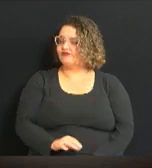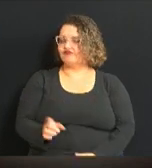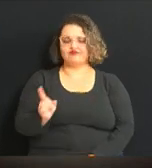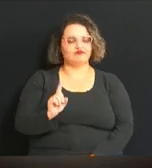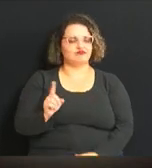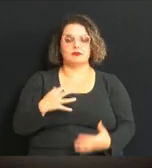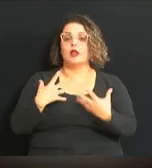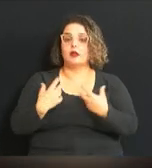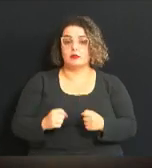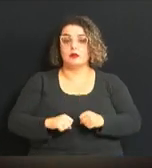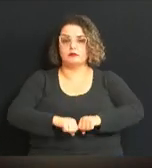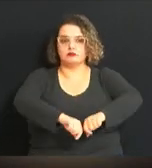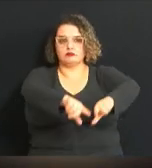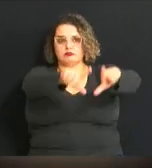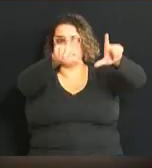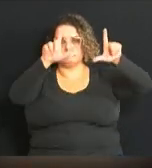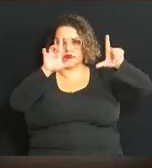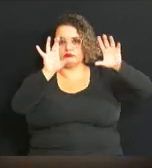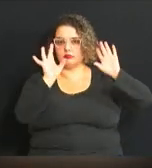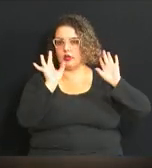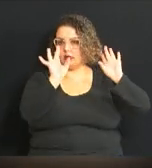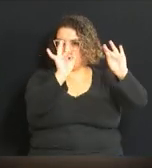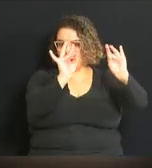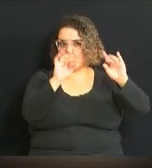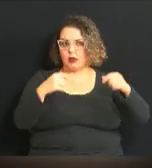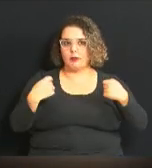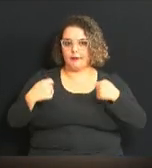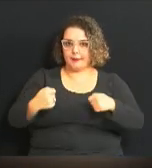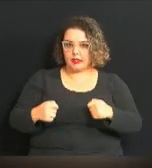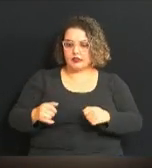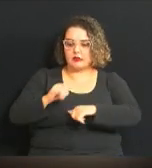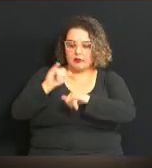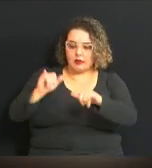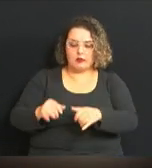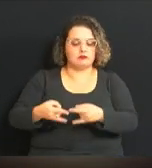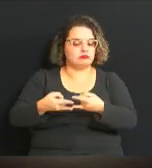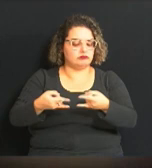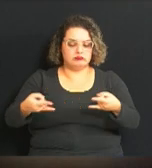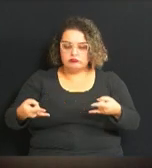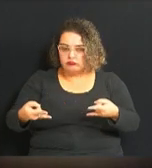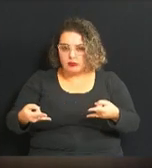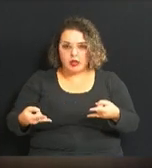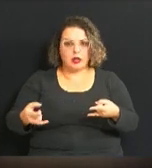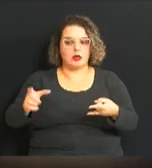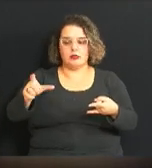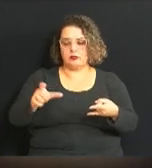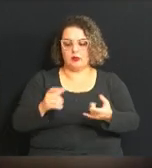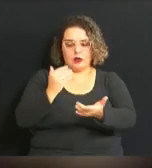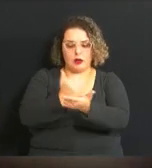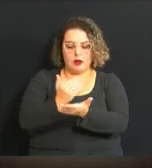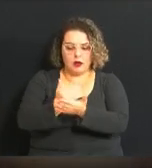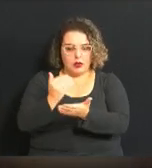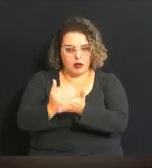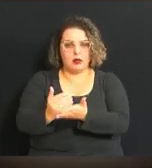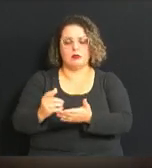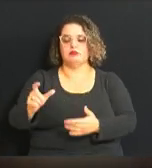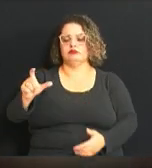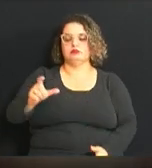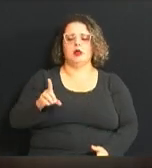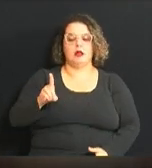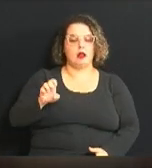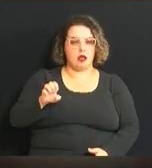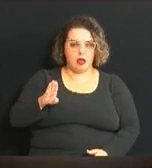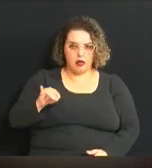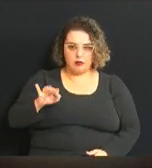aceita talão de cheque, que não aceita a folha de cheque, que não aceita o cartão de crédito ou débito,